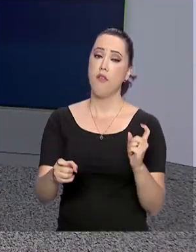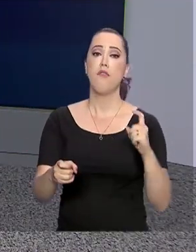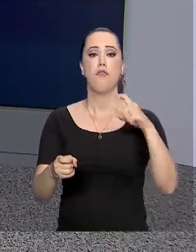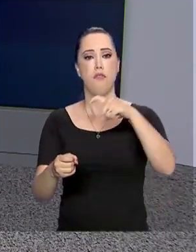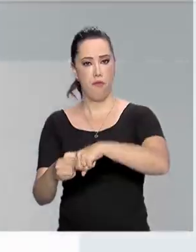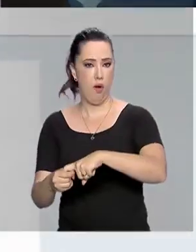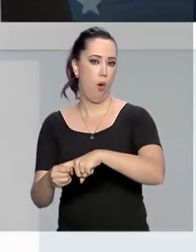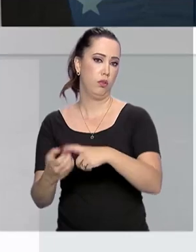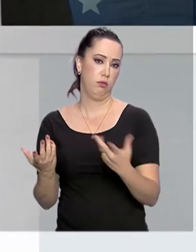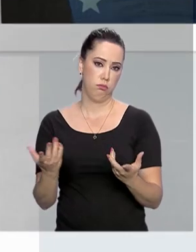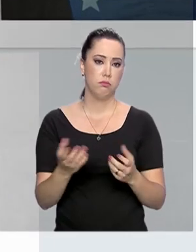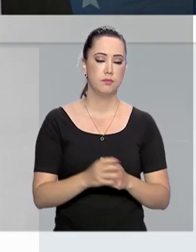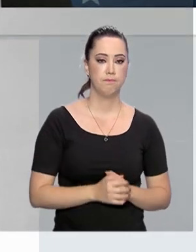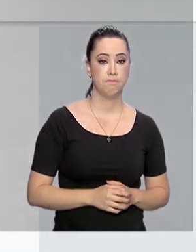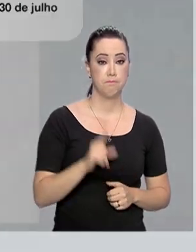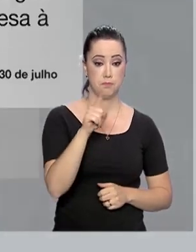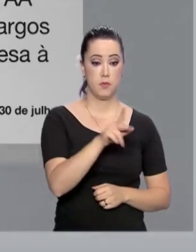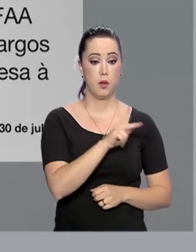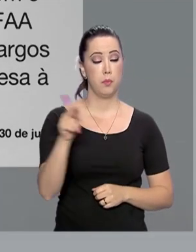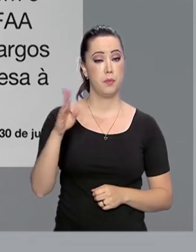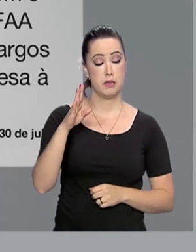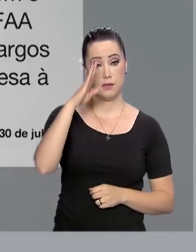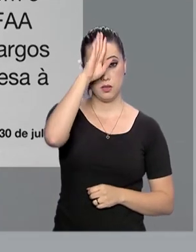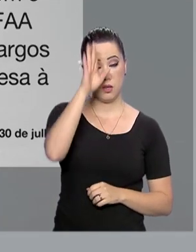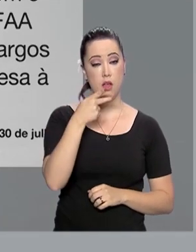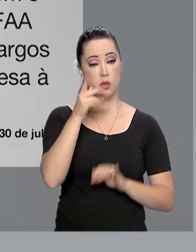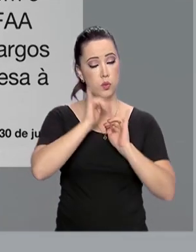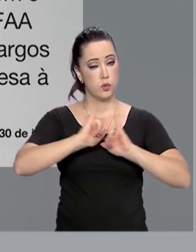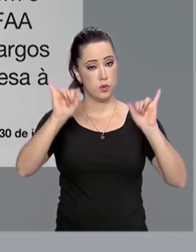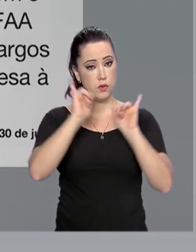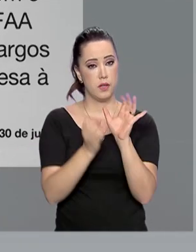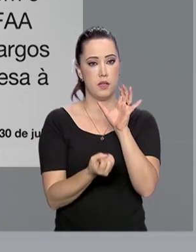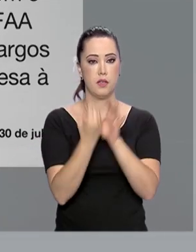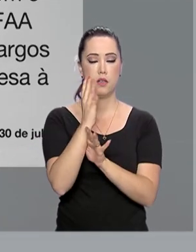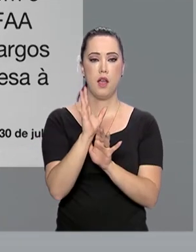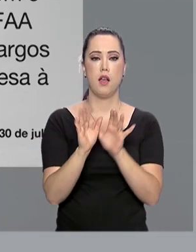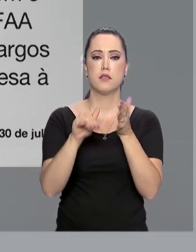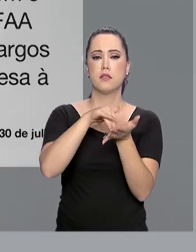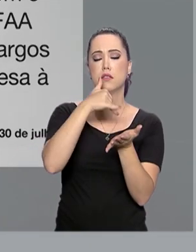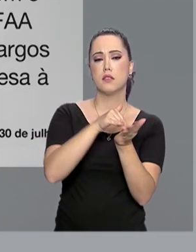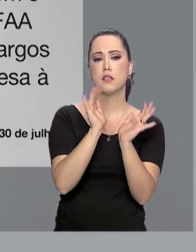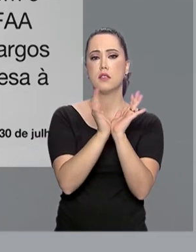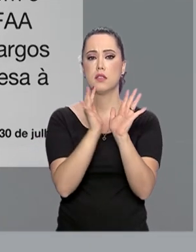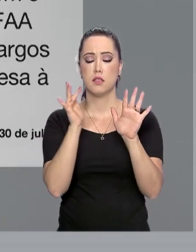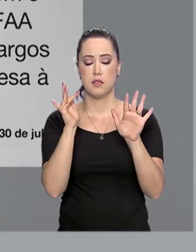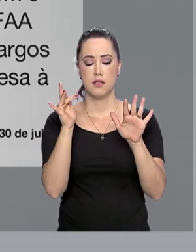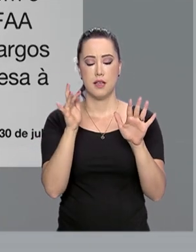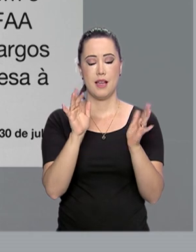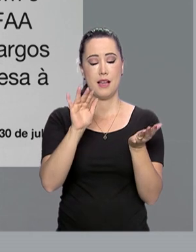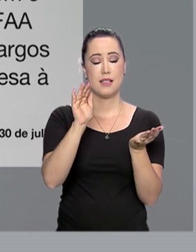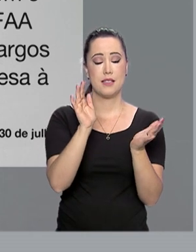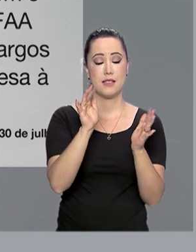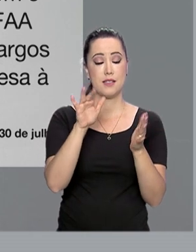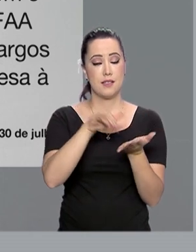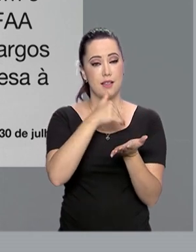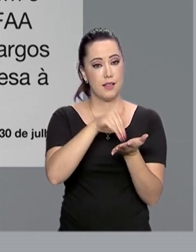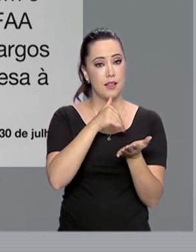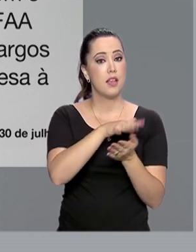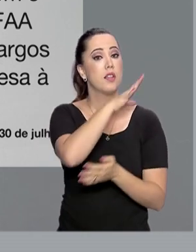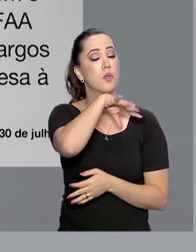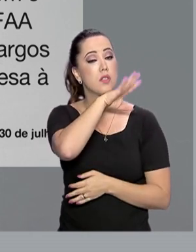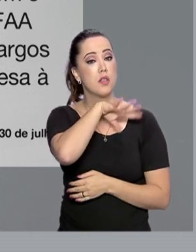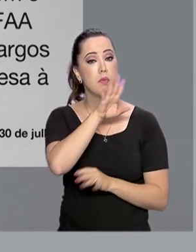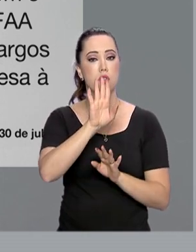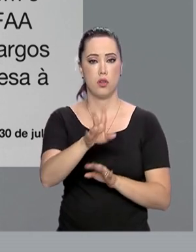redes sociais que vai criar a Secretaria dos Animais. Ele disse que já conversou com o ministro da Defesa para que as Forças Armadas